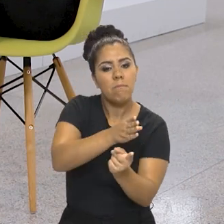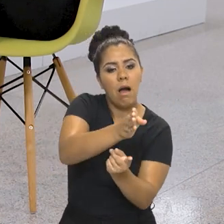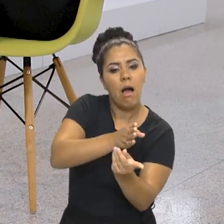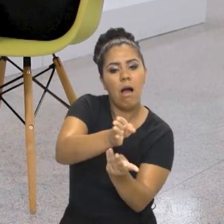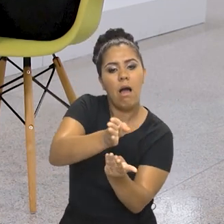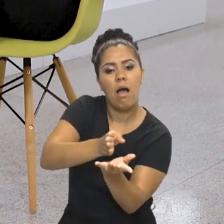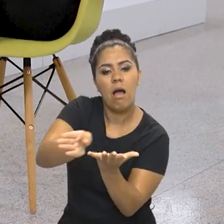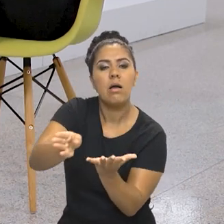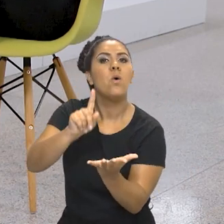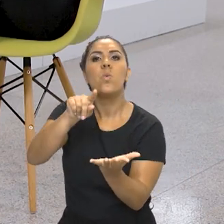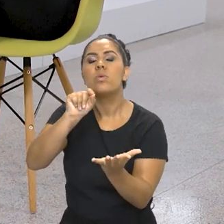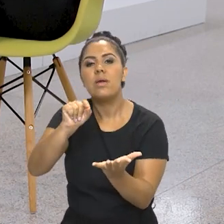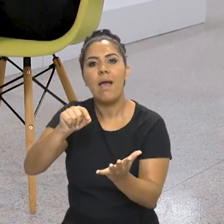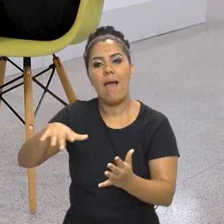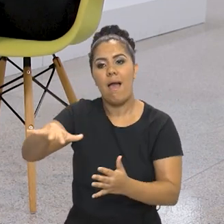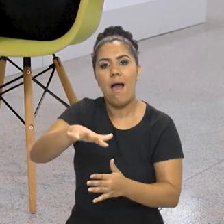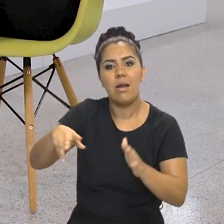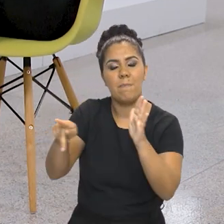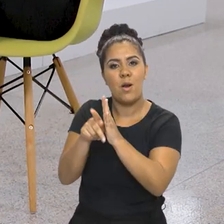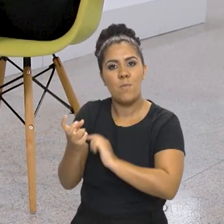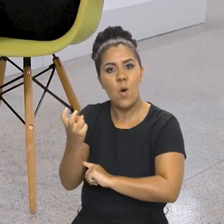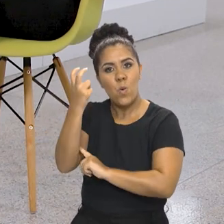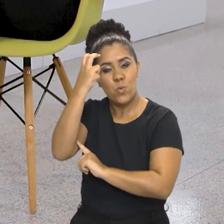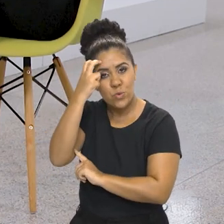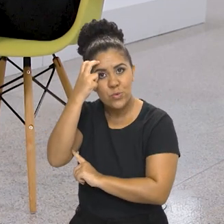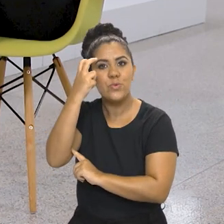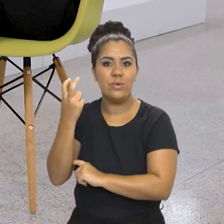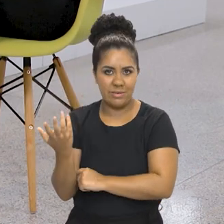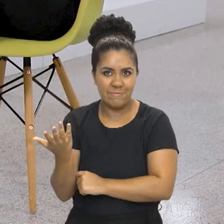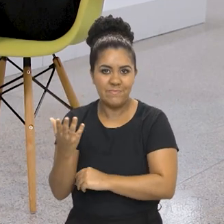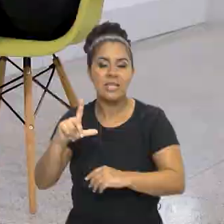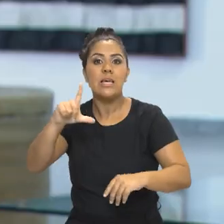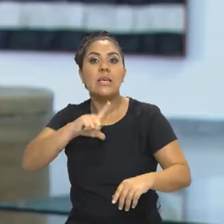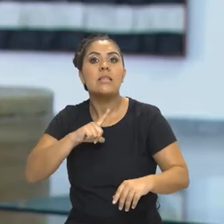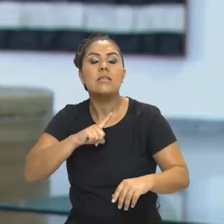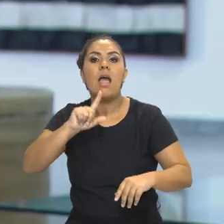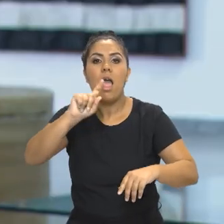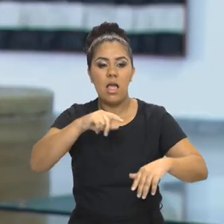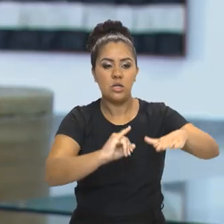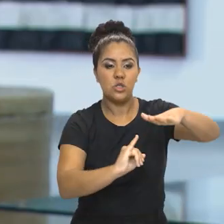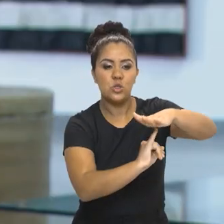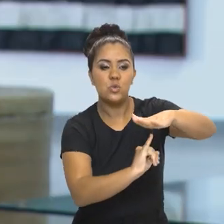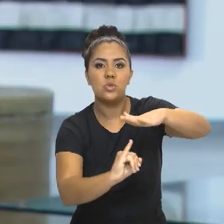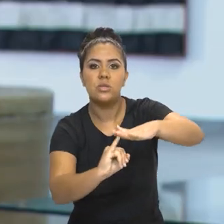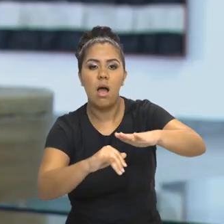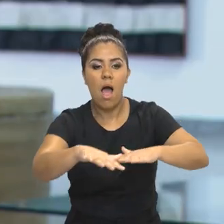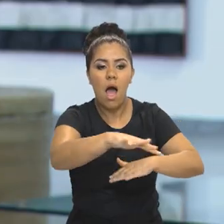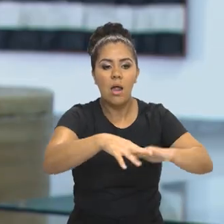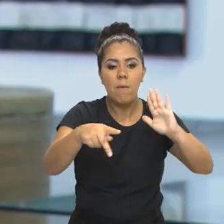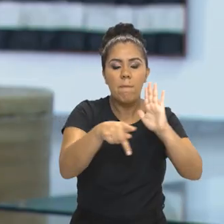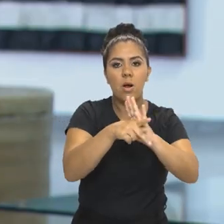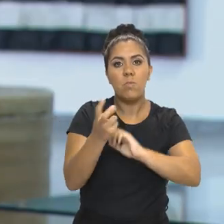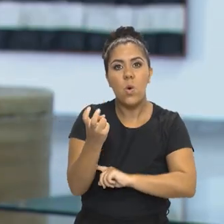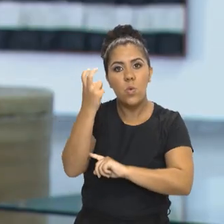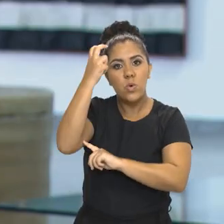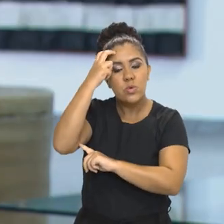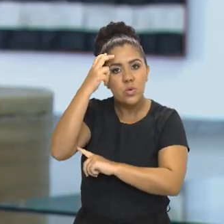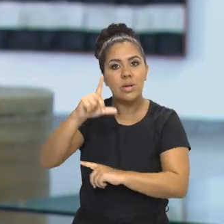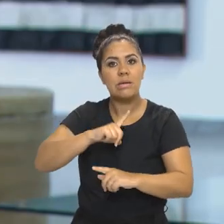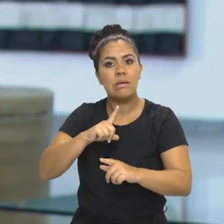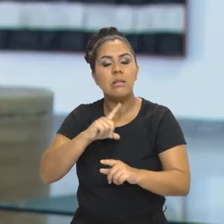exemplo. Isso. Ela demonstra como os museus são cada vez mais instituições culturais que